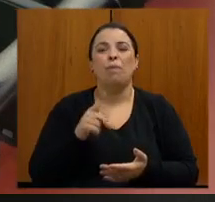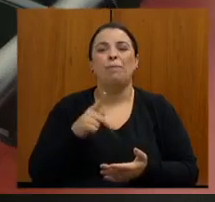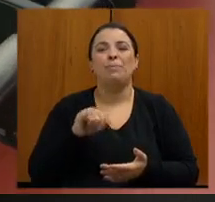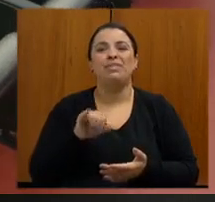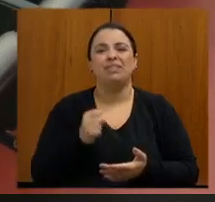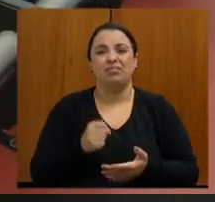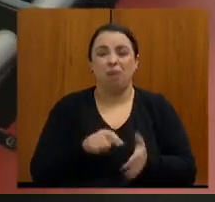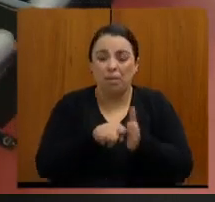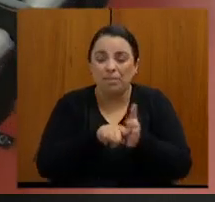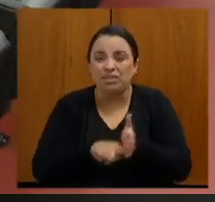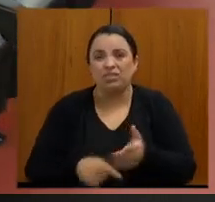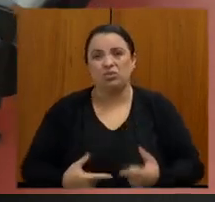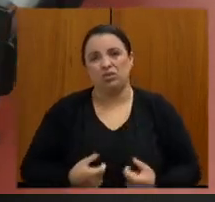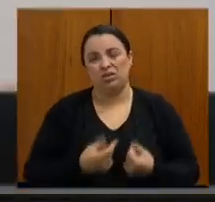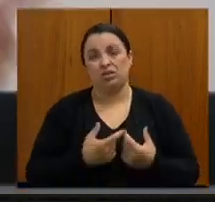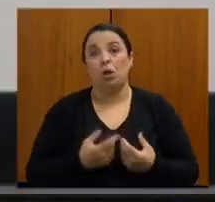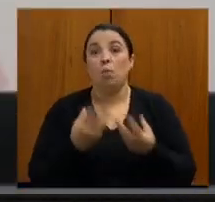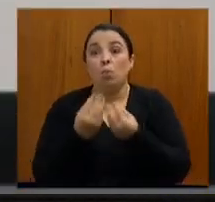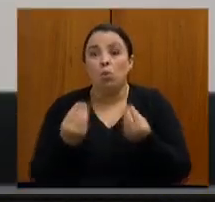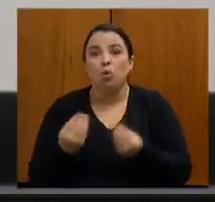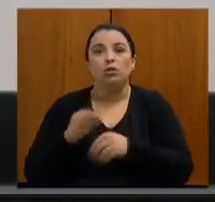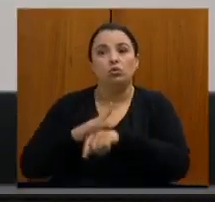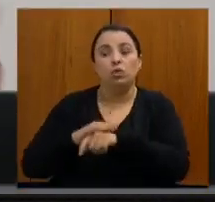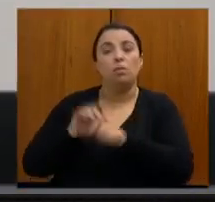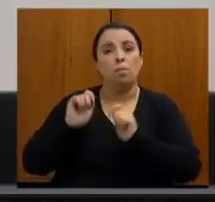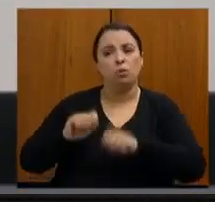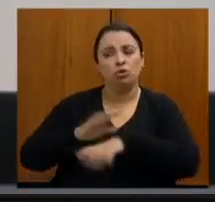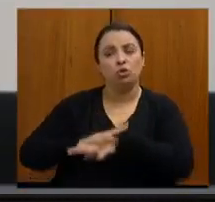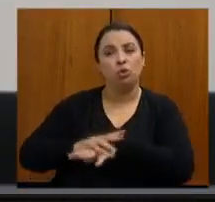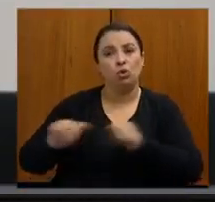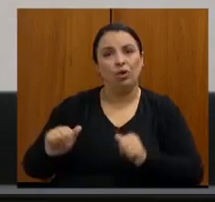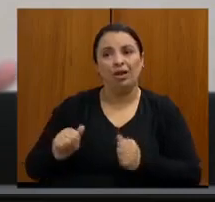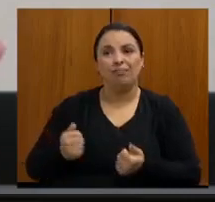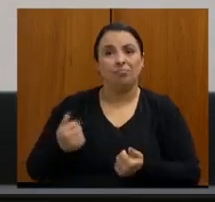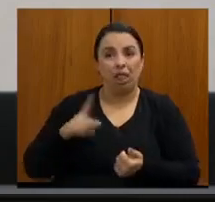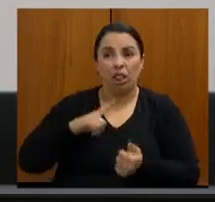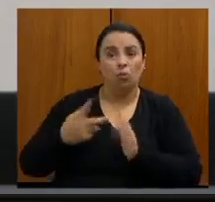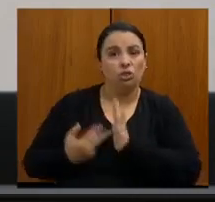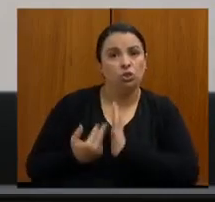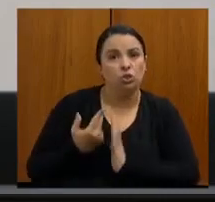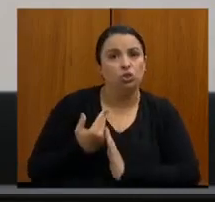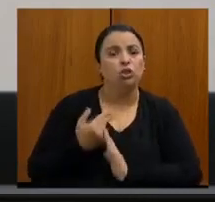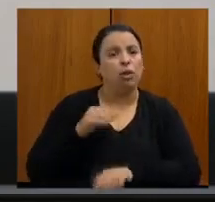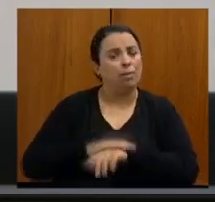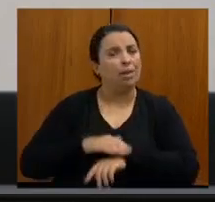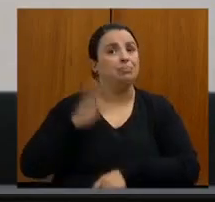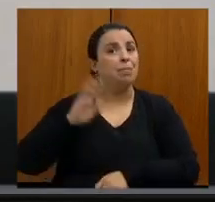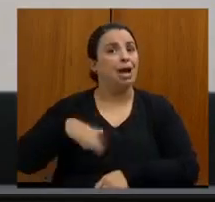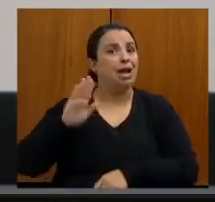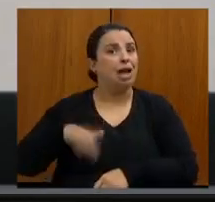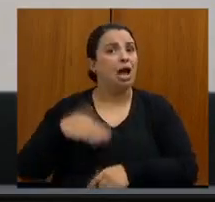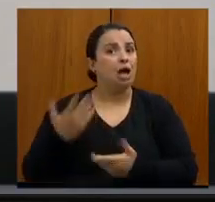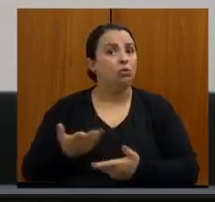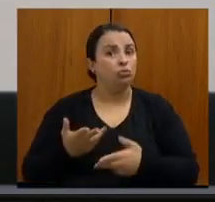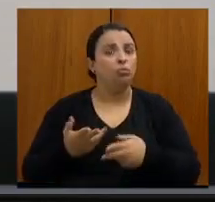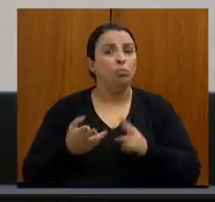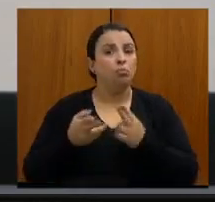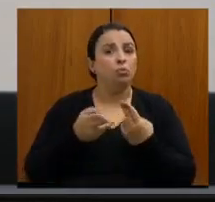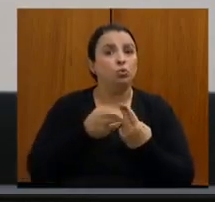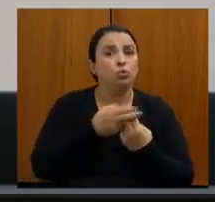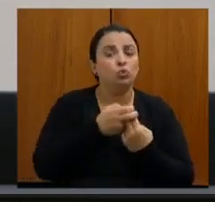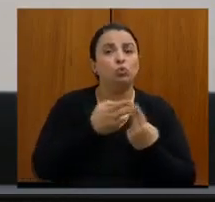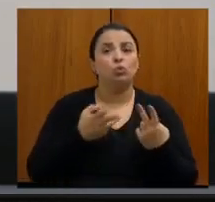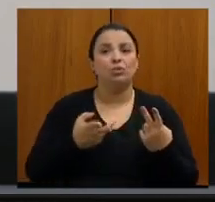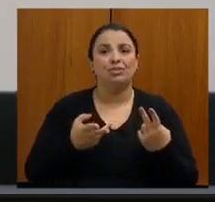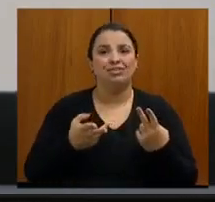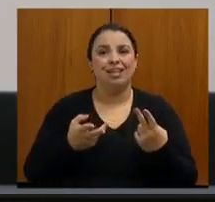um tratamento tipo a cirurgia, que é muito mais barato para o SUS, muito mais gratificante para o paciente, que